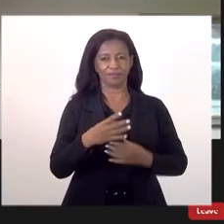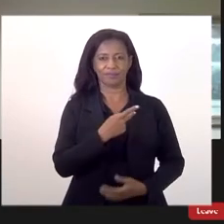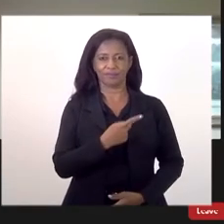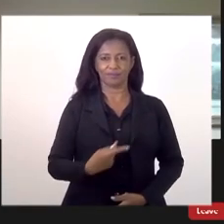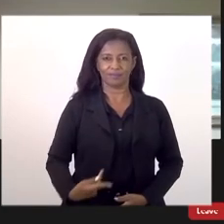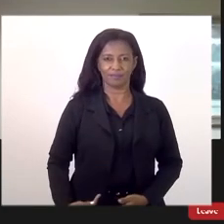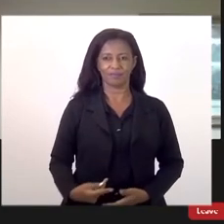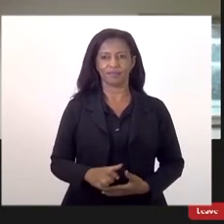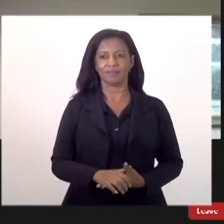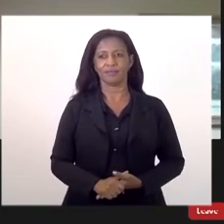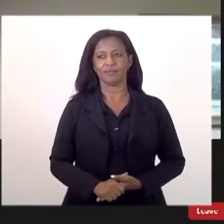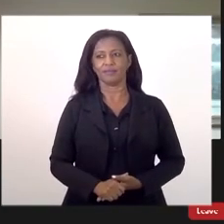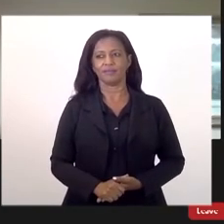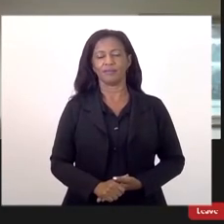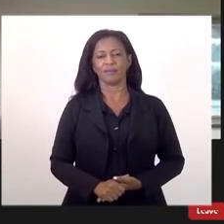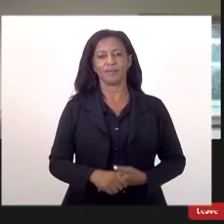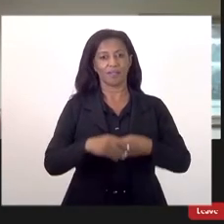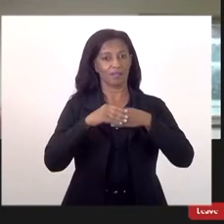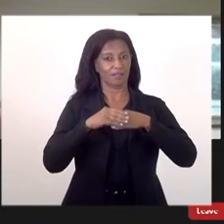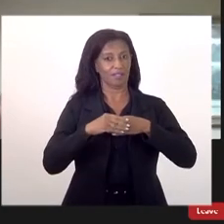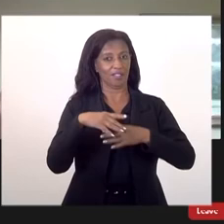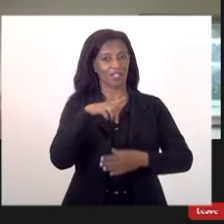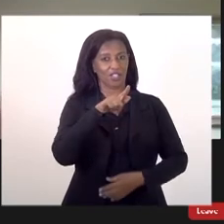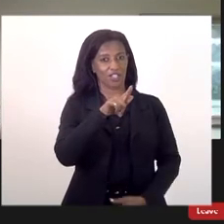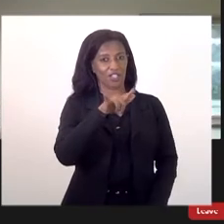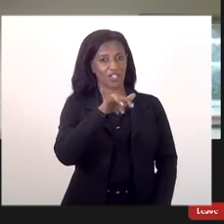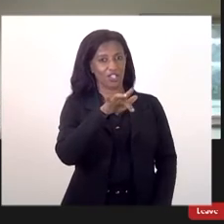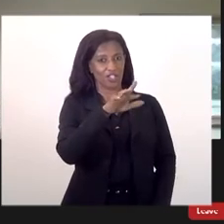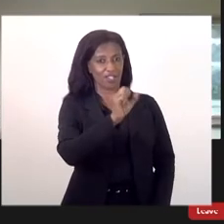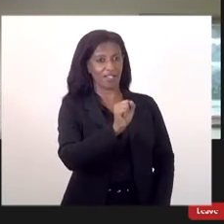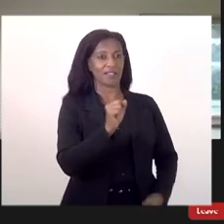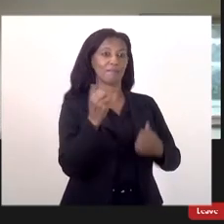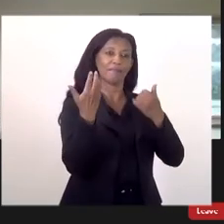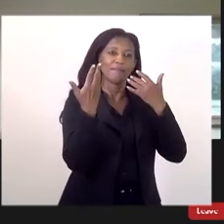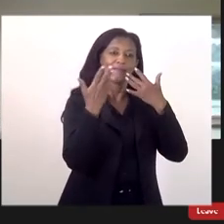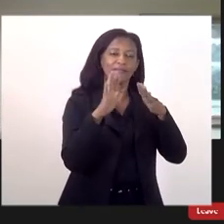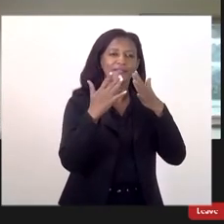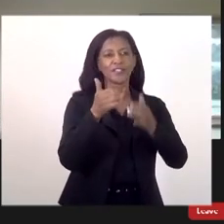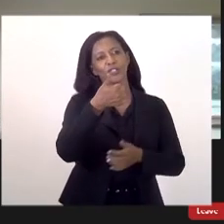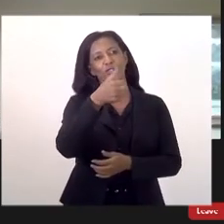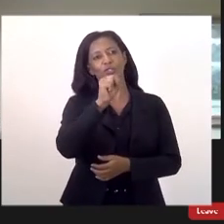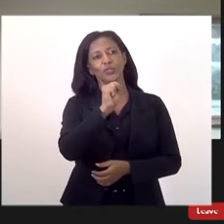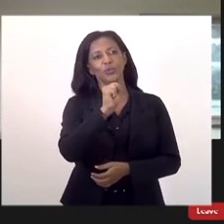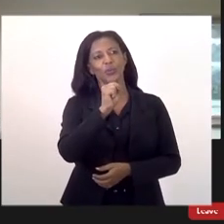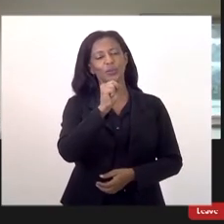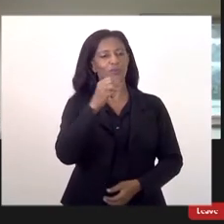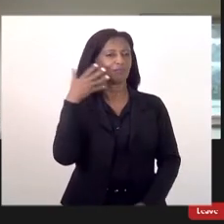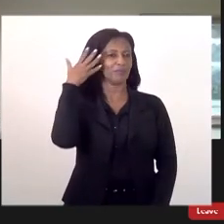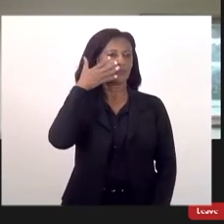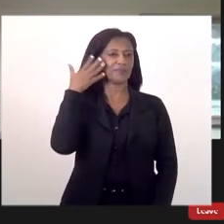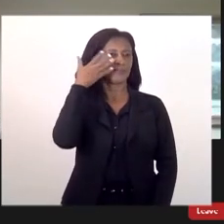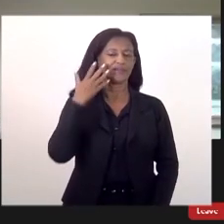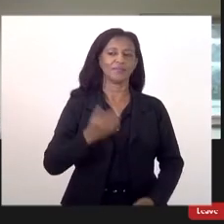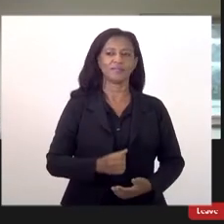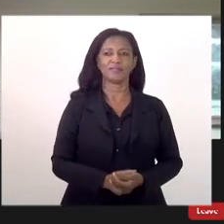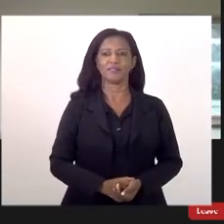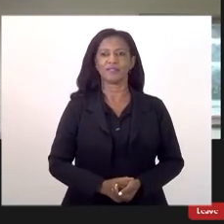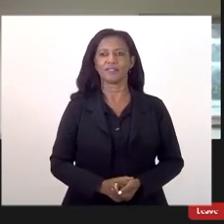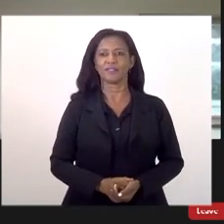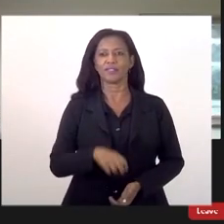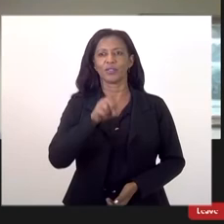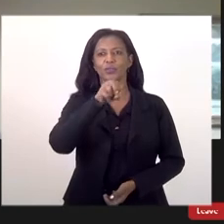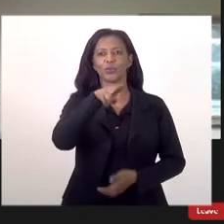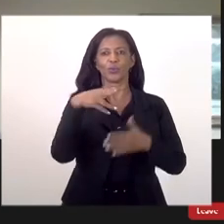cumprimento a Geisa e já aproveito para parabenizar os 18 anos do fórum sou